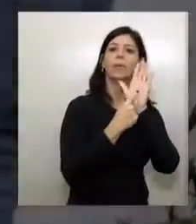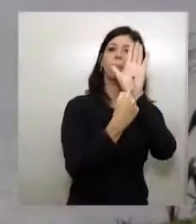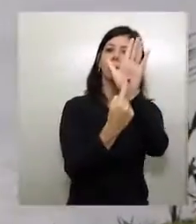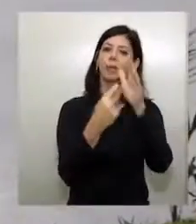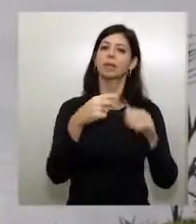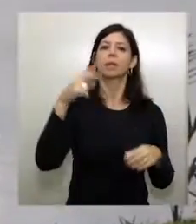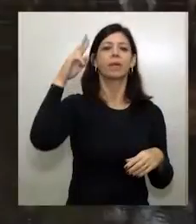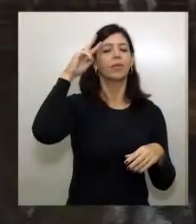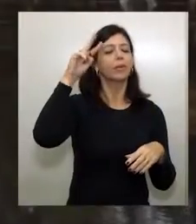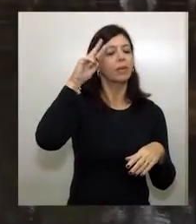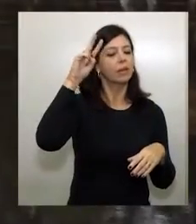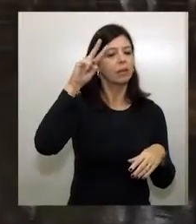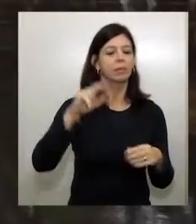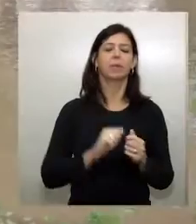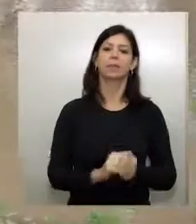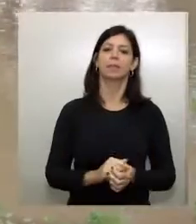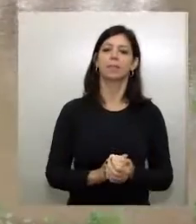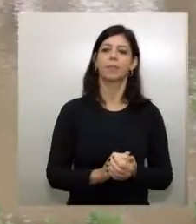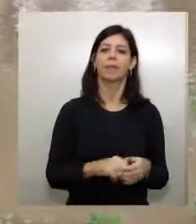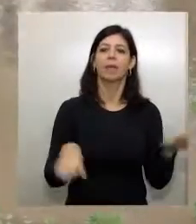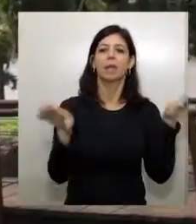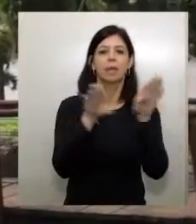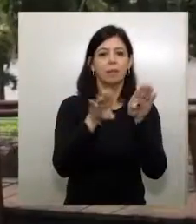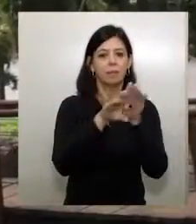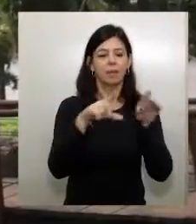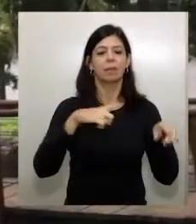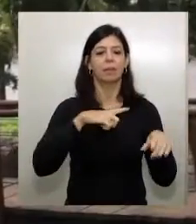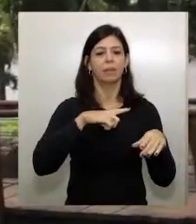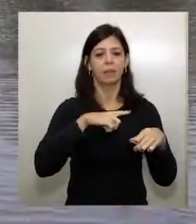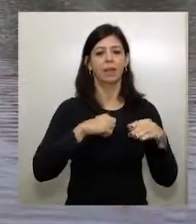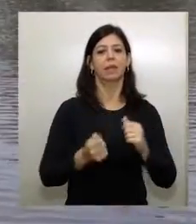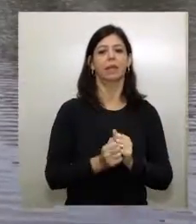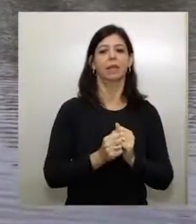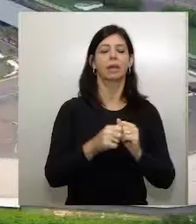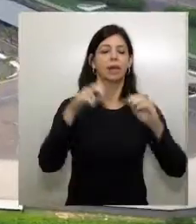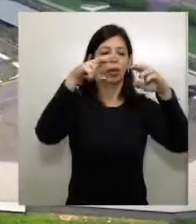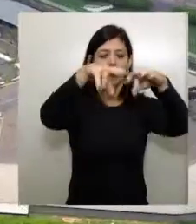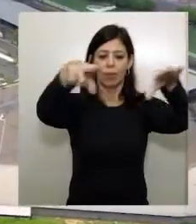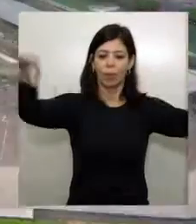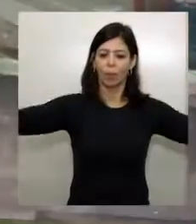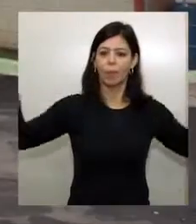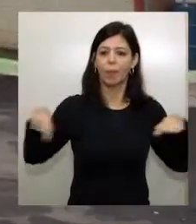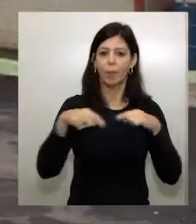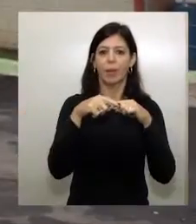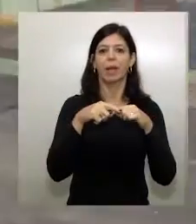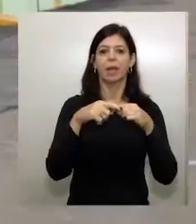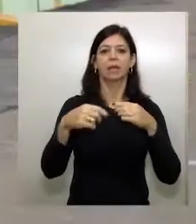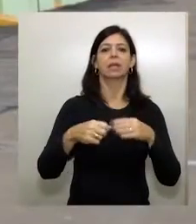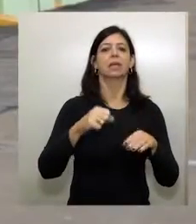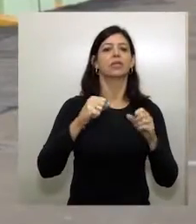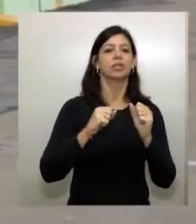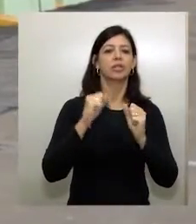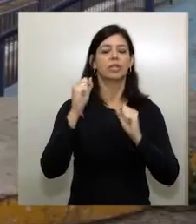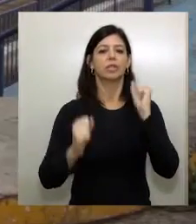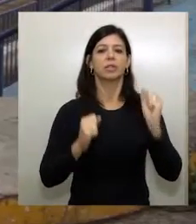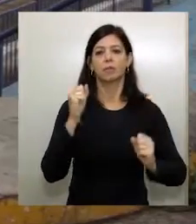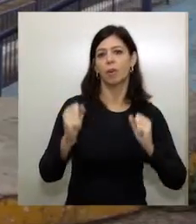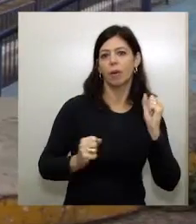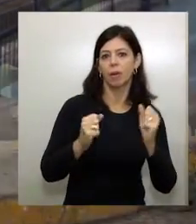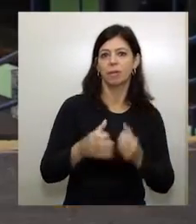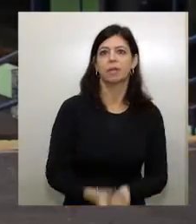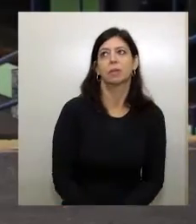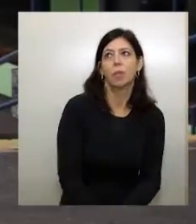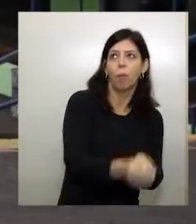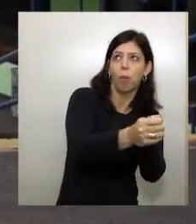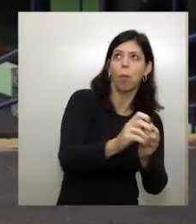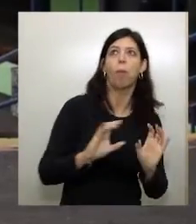Chegamos ao Parque Ecológico e Cultural Gilberto Higuerometo, amplo e dotado tanto de estrutura física